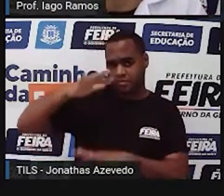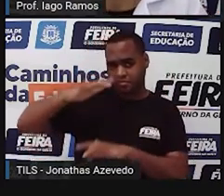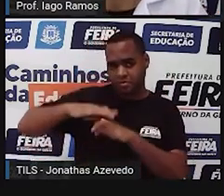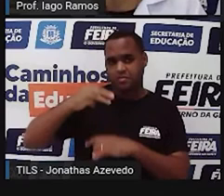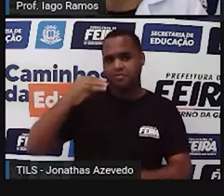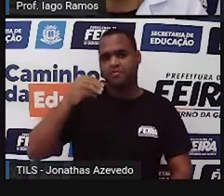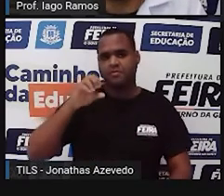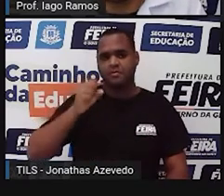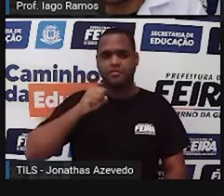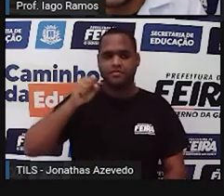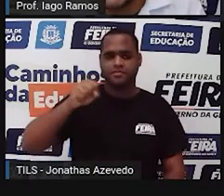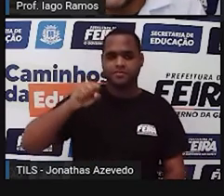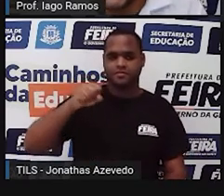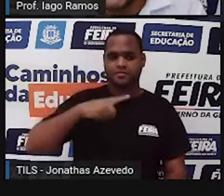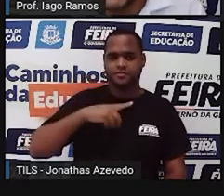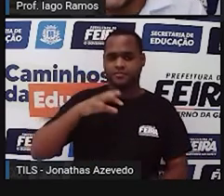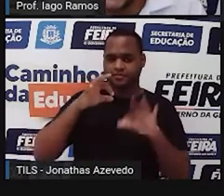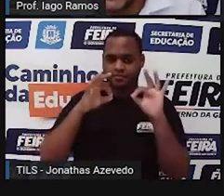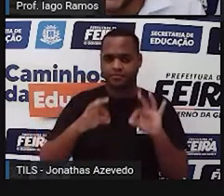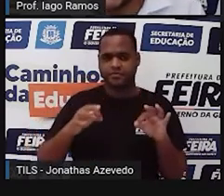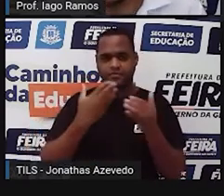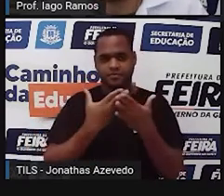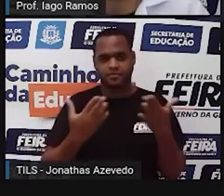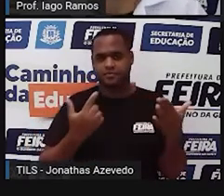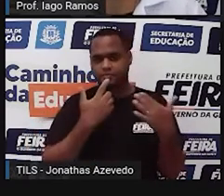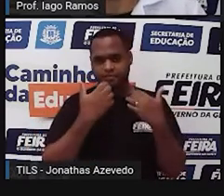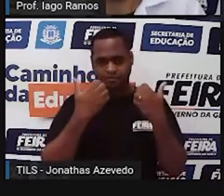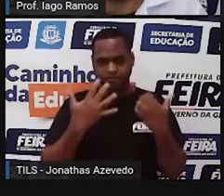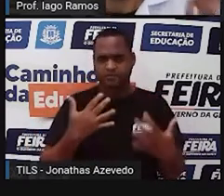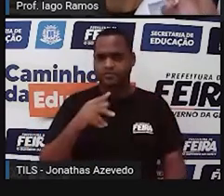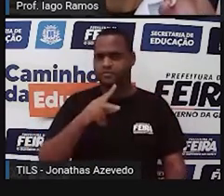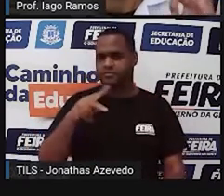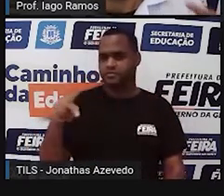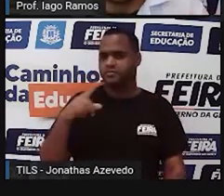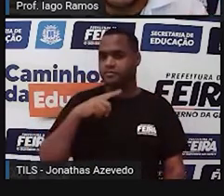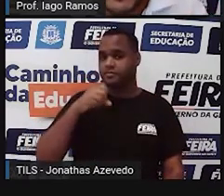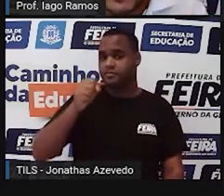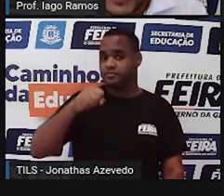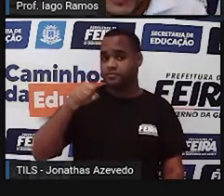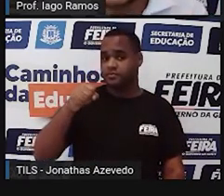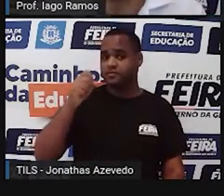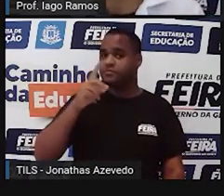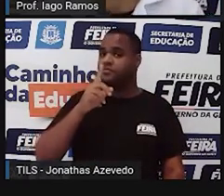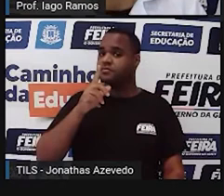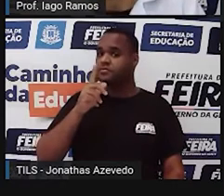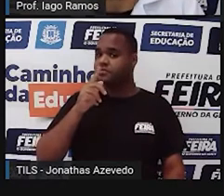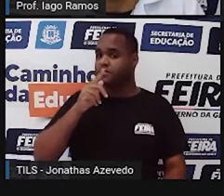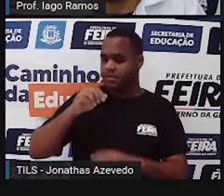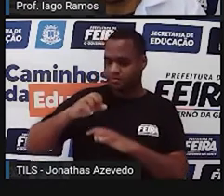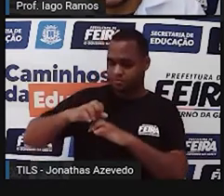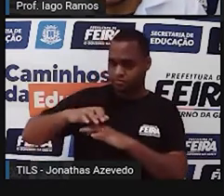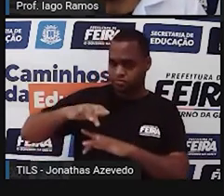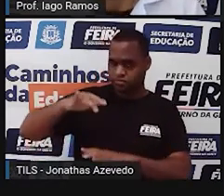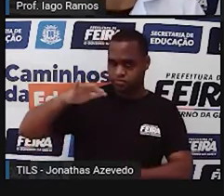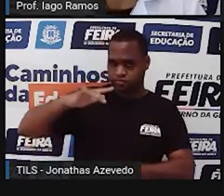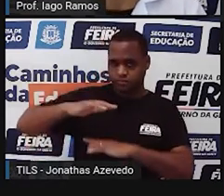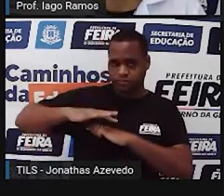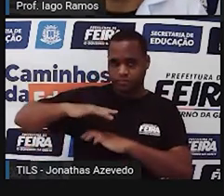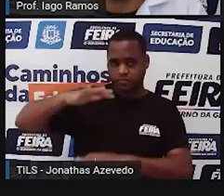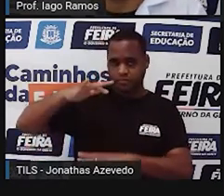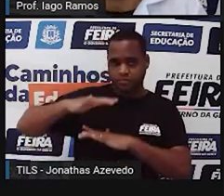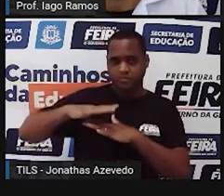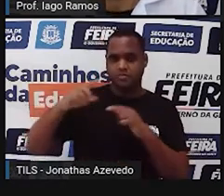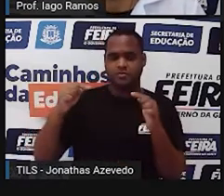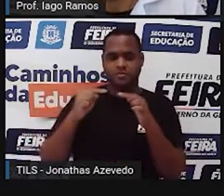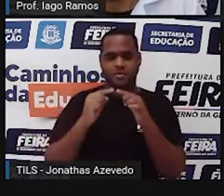segundos, porque eu tenho certeza que você disse isso aqui, ó, Professor, capacidade é uma medida que tem